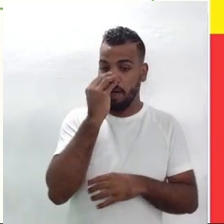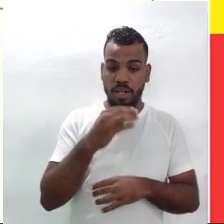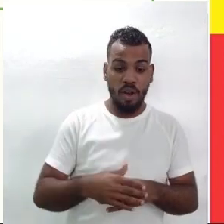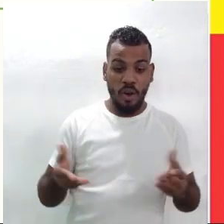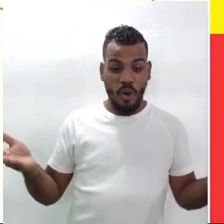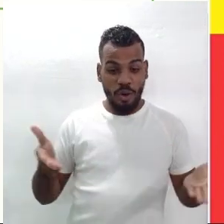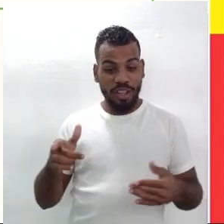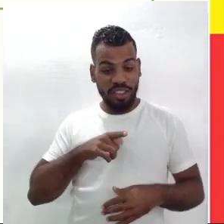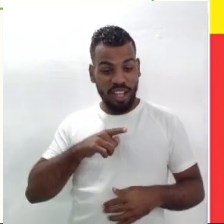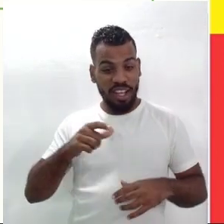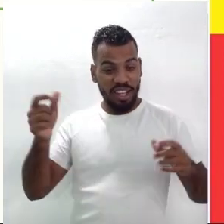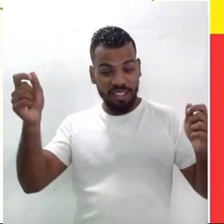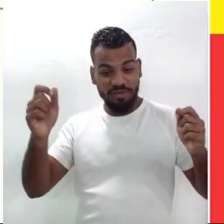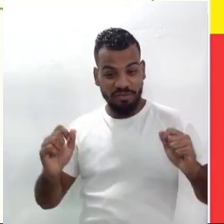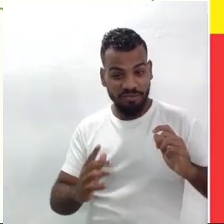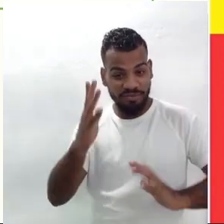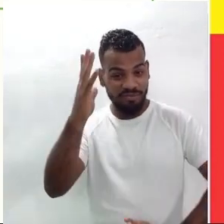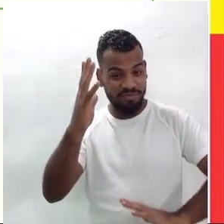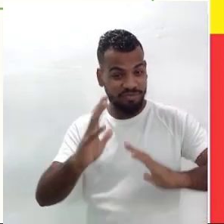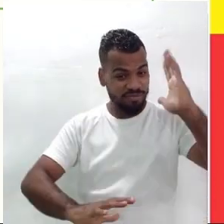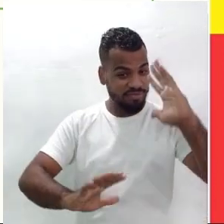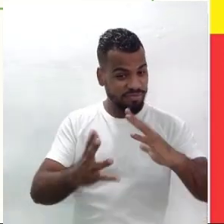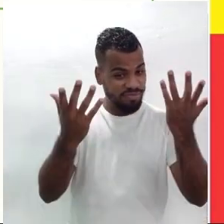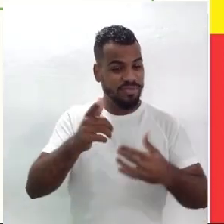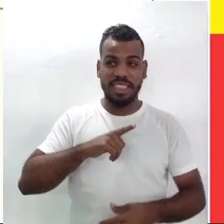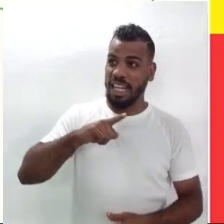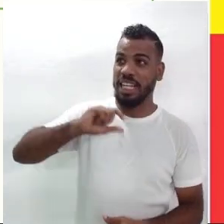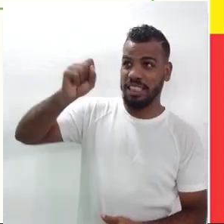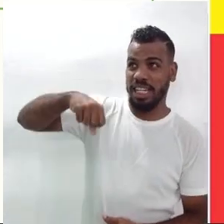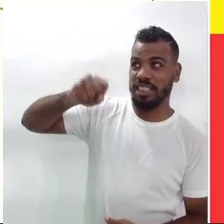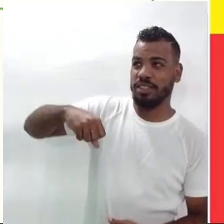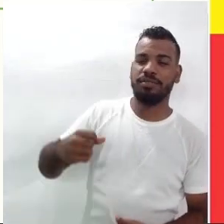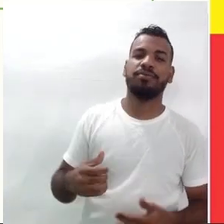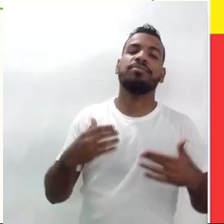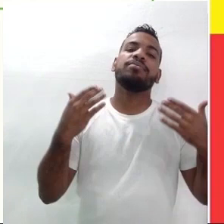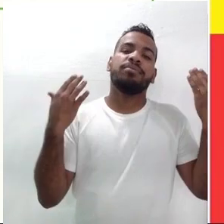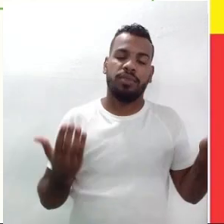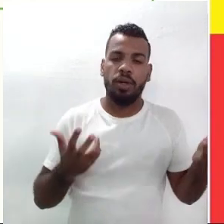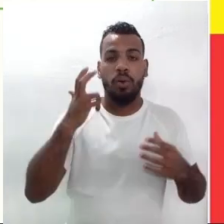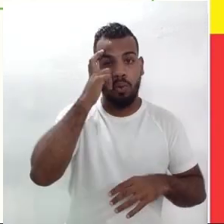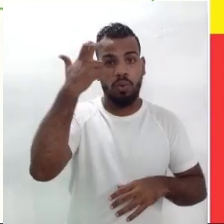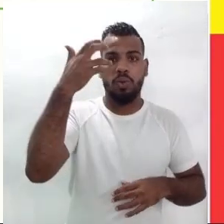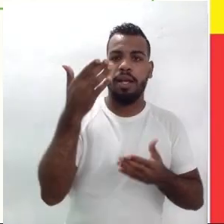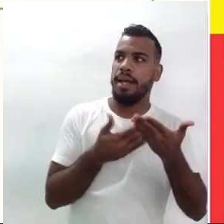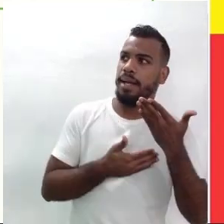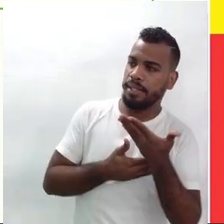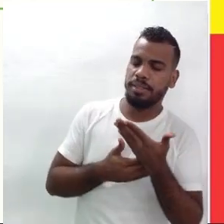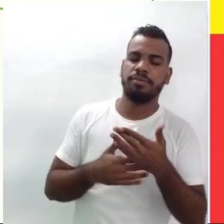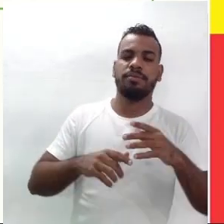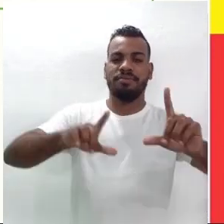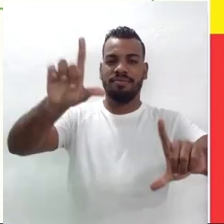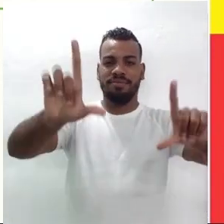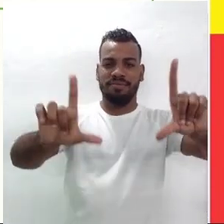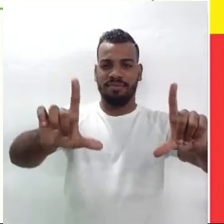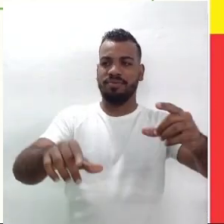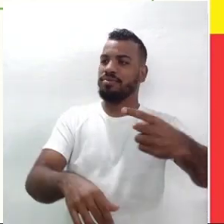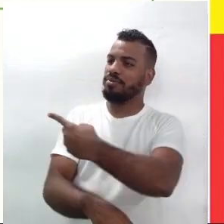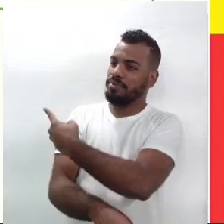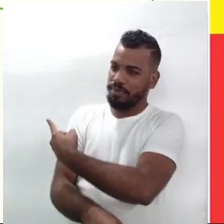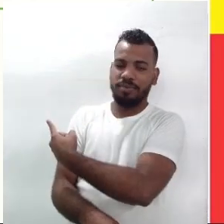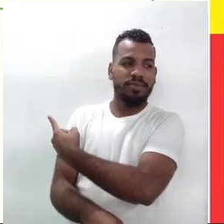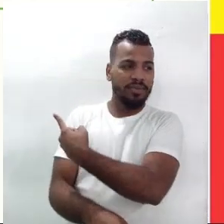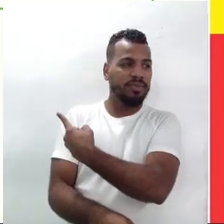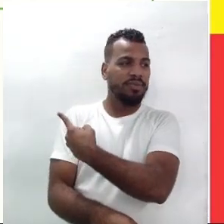hoje tem espetáculo? Tem, sim, senhor! Certo? Então, há essa questão da cultura. E na tela, nós temos aqui passagens